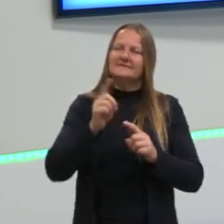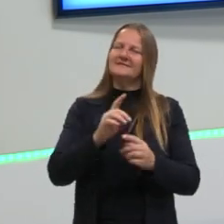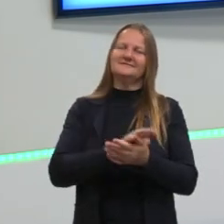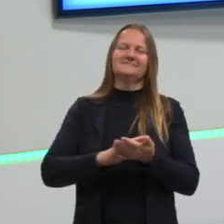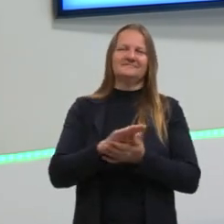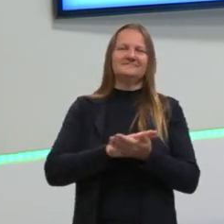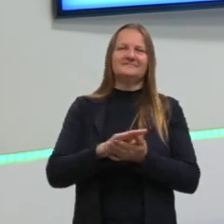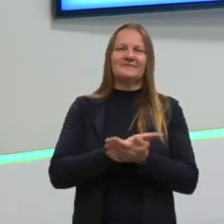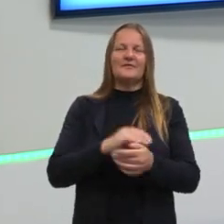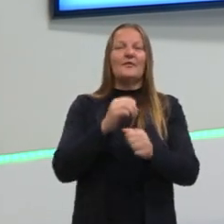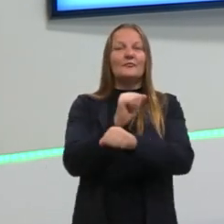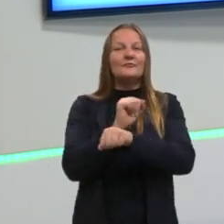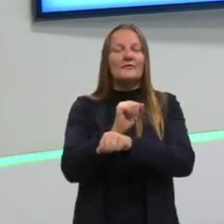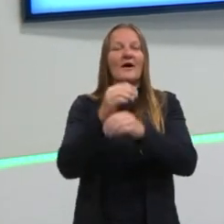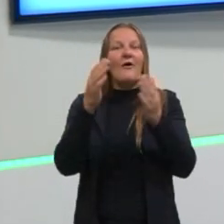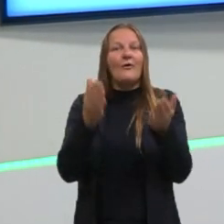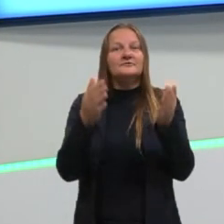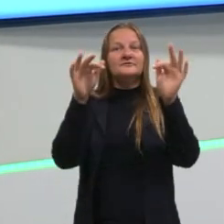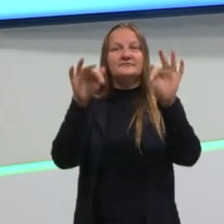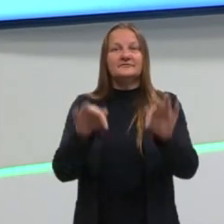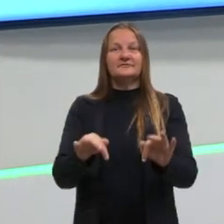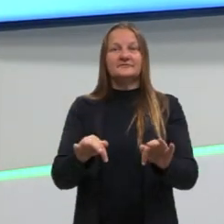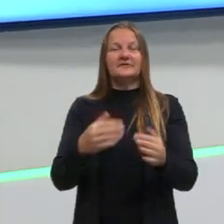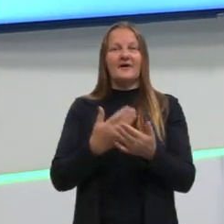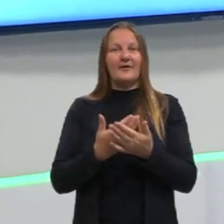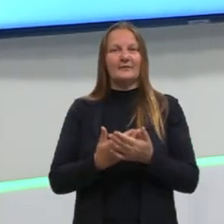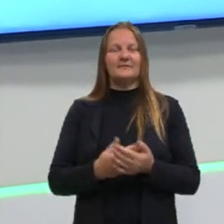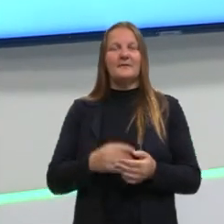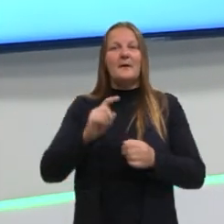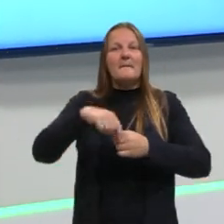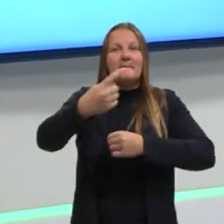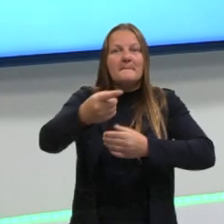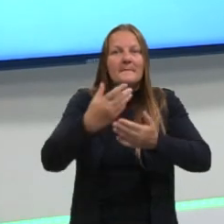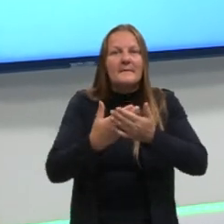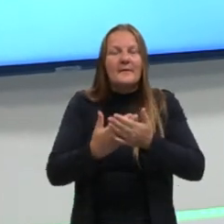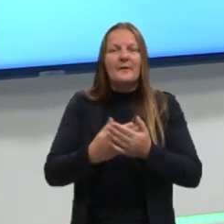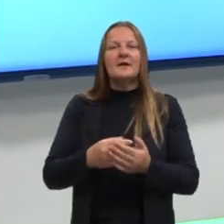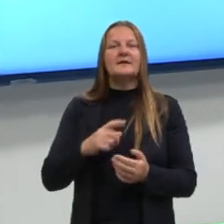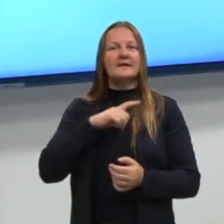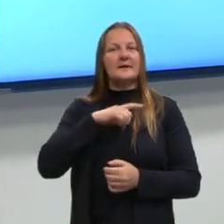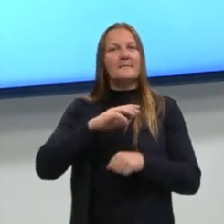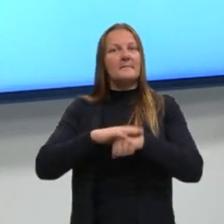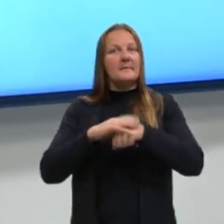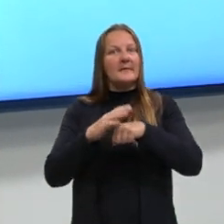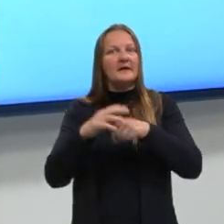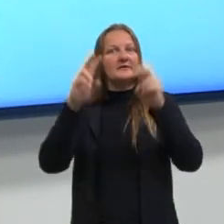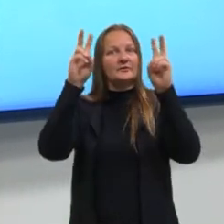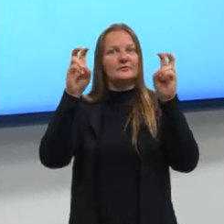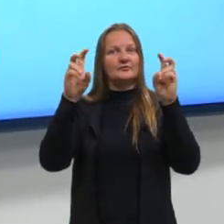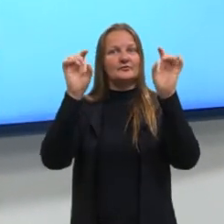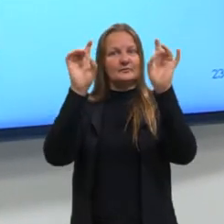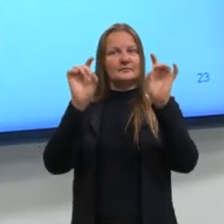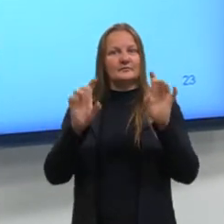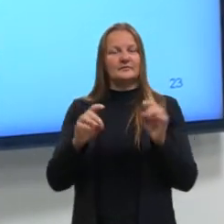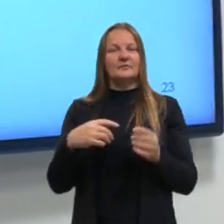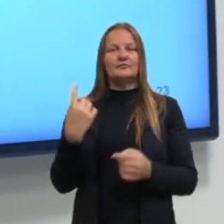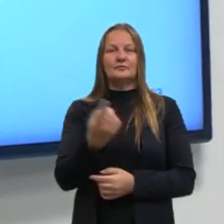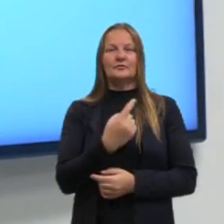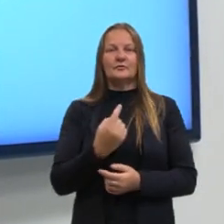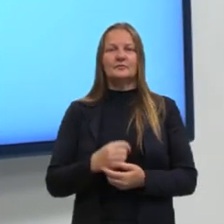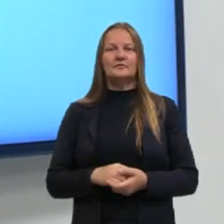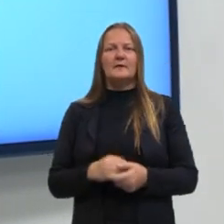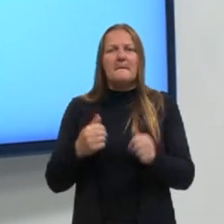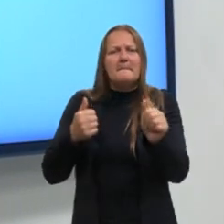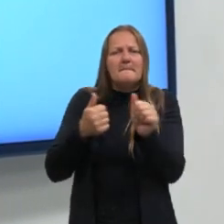vou encerrar minha aula hoje por aqui na próxima aula a gente ainda tem assim um assunto muito especial para trabalhar tá